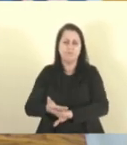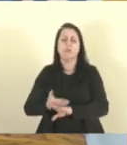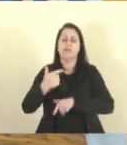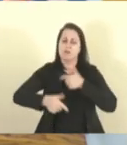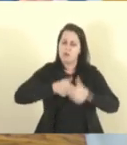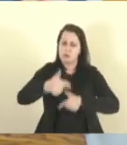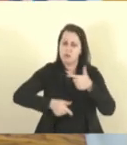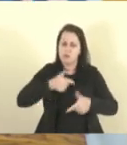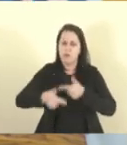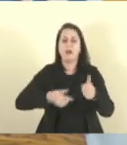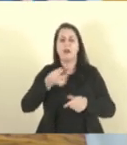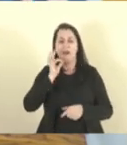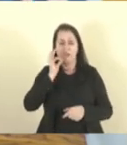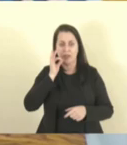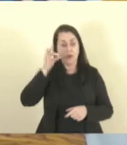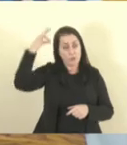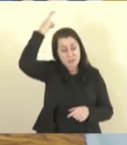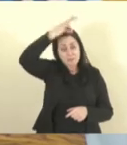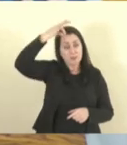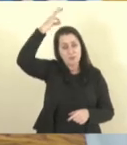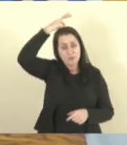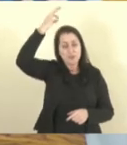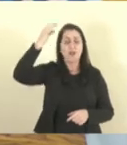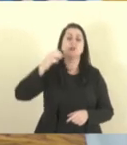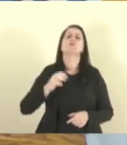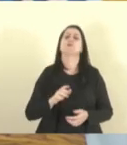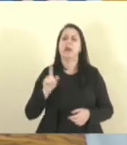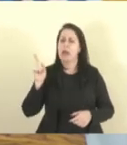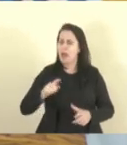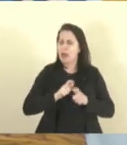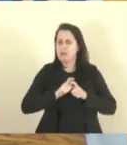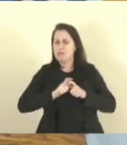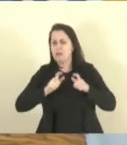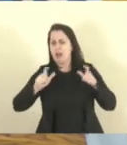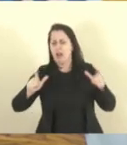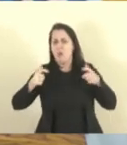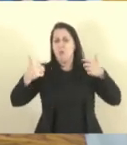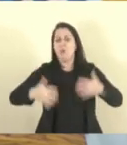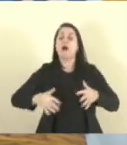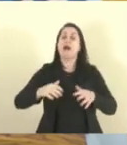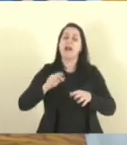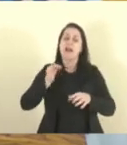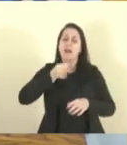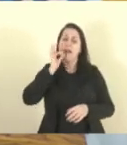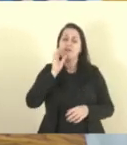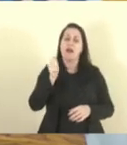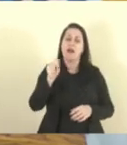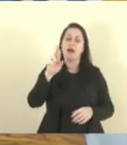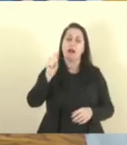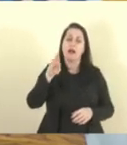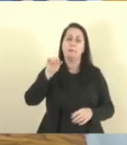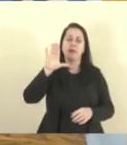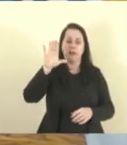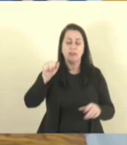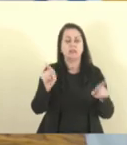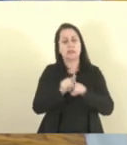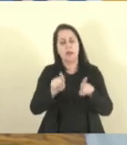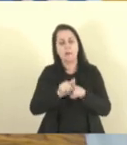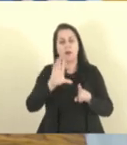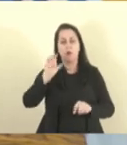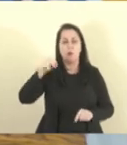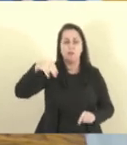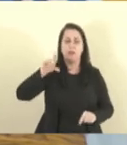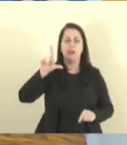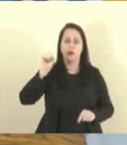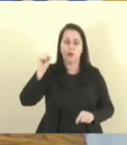nossos cafés, destacando o Espírito Santo como um grande produtor de café arábica e em especial de café conilon.